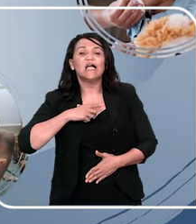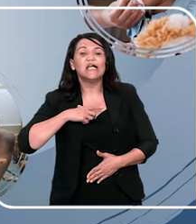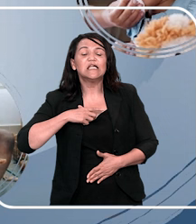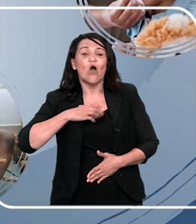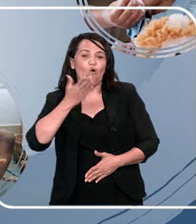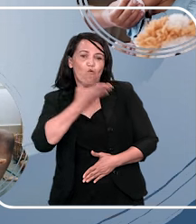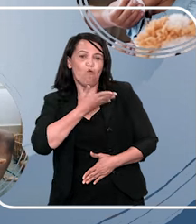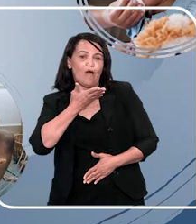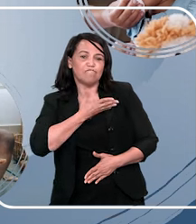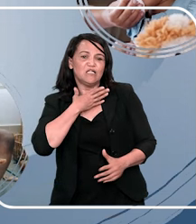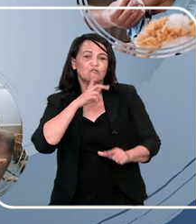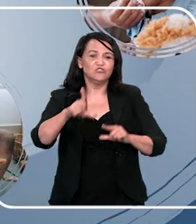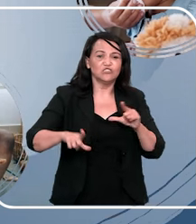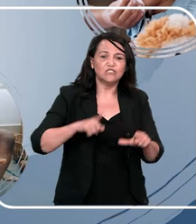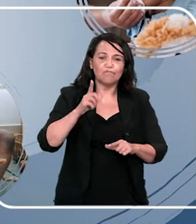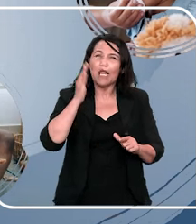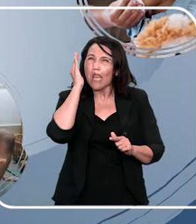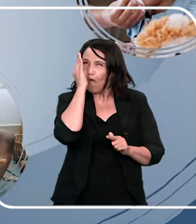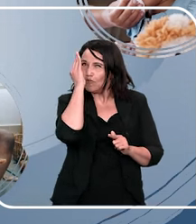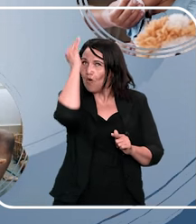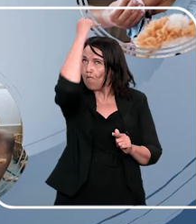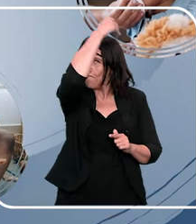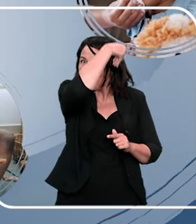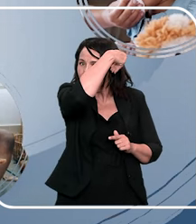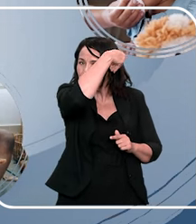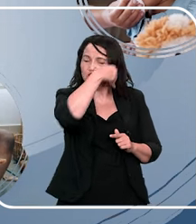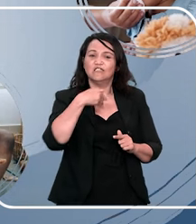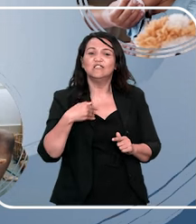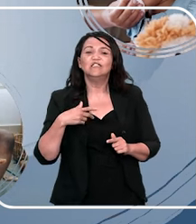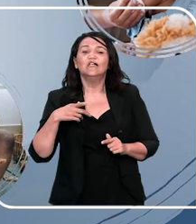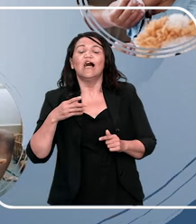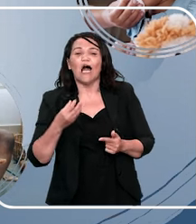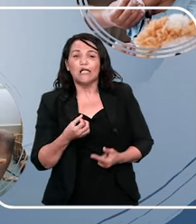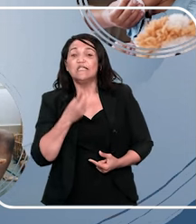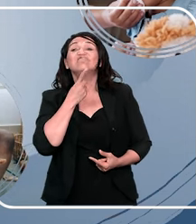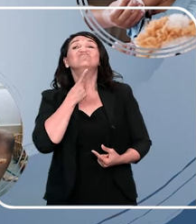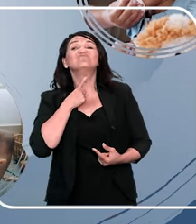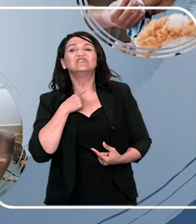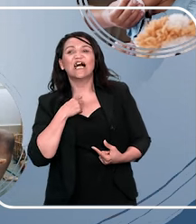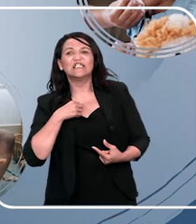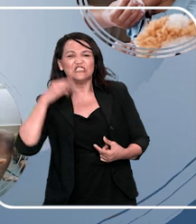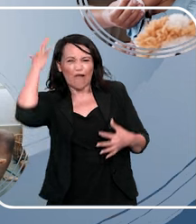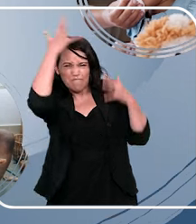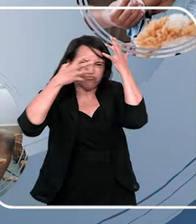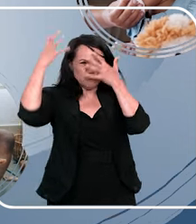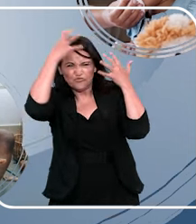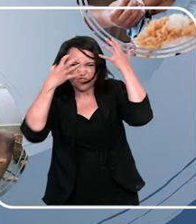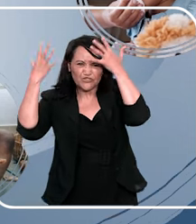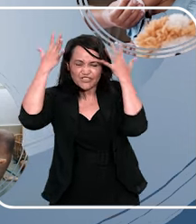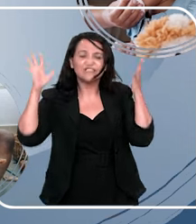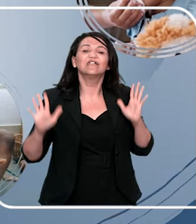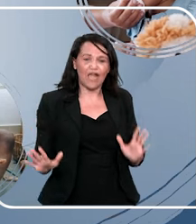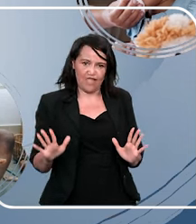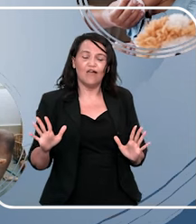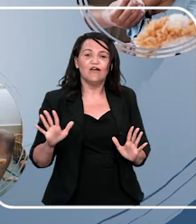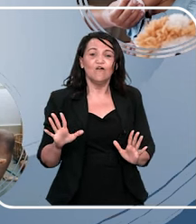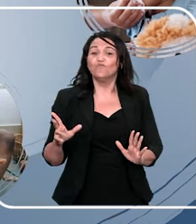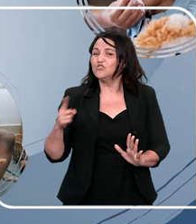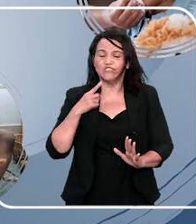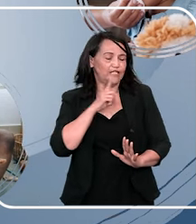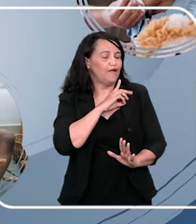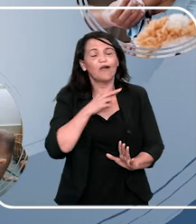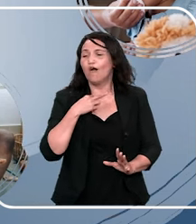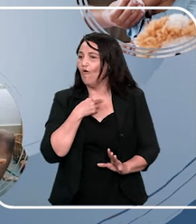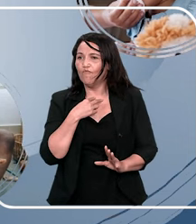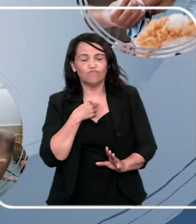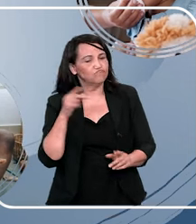quando você tem um colega de trabalho que usa um tupete bem trabalhado no gel, dá vontade de ir lá e fazer uma brincadeira e bagunçar, você jamais faz isso